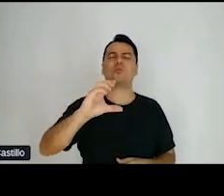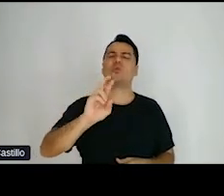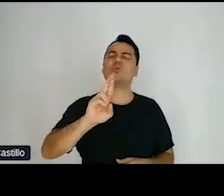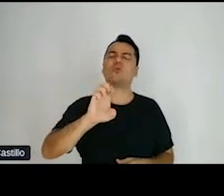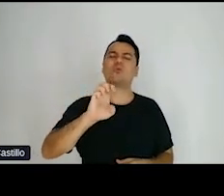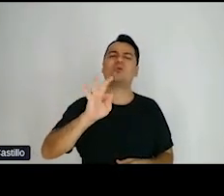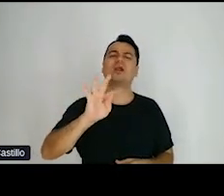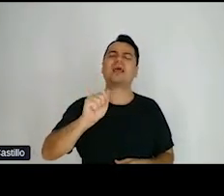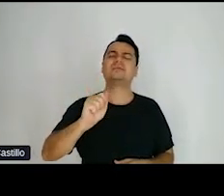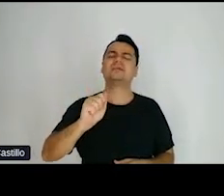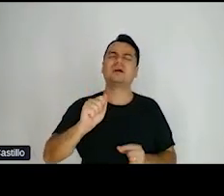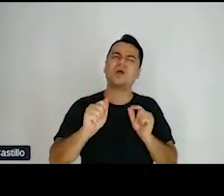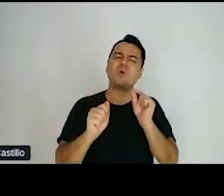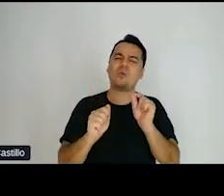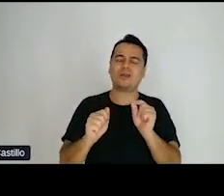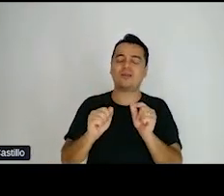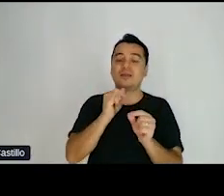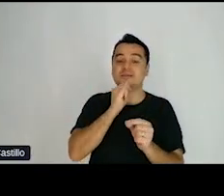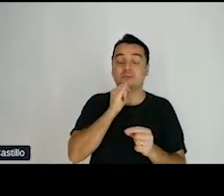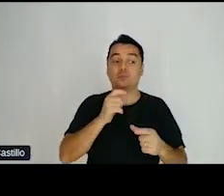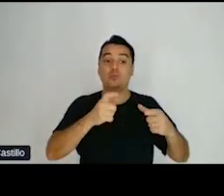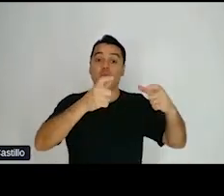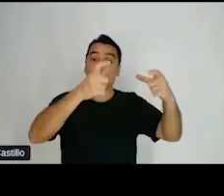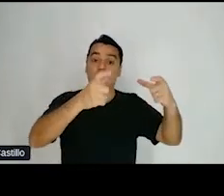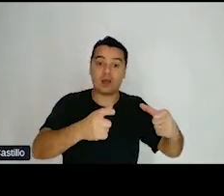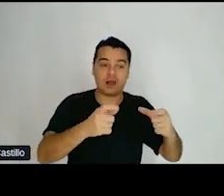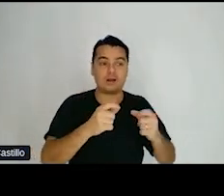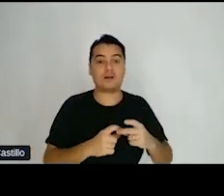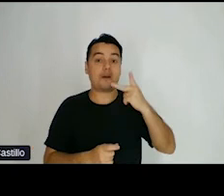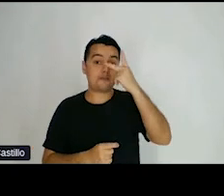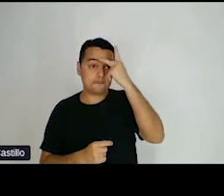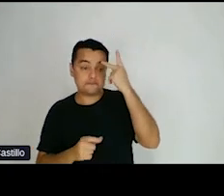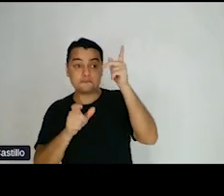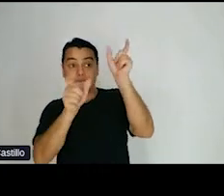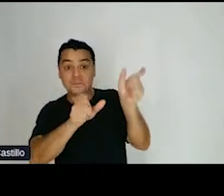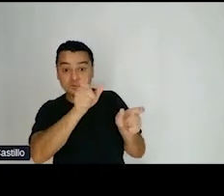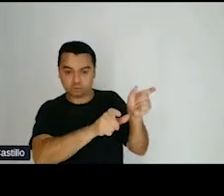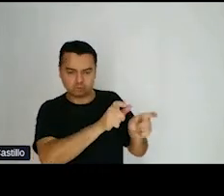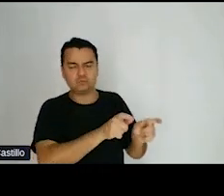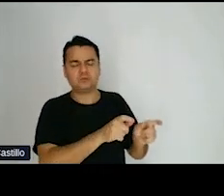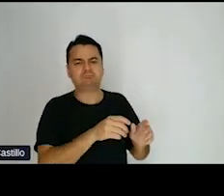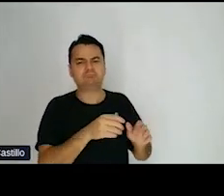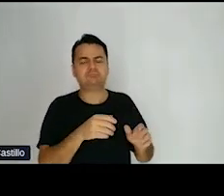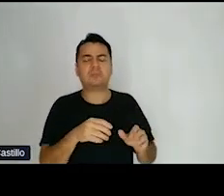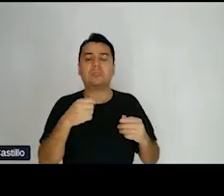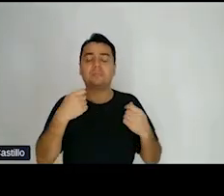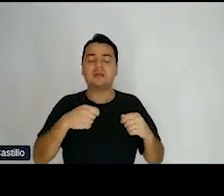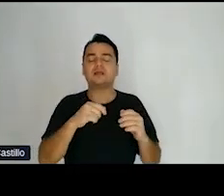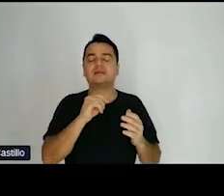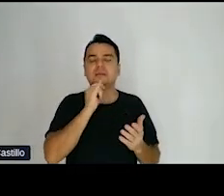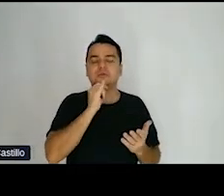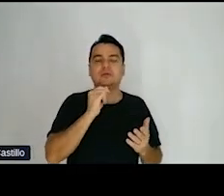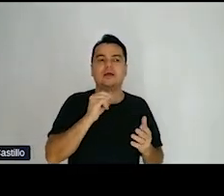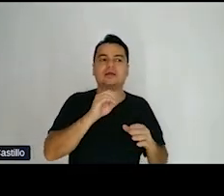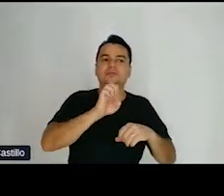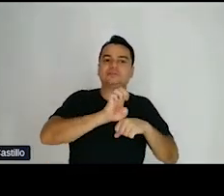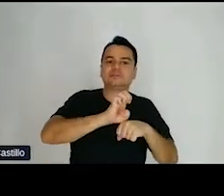objetos, pessoas e lugares. Já palavras abstratas dizem respeito a conceitos, estados,